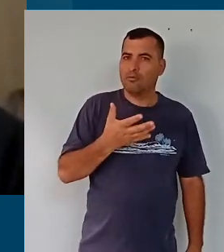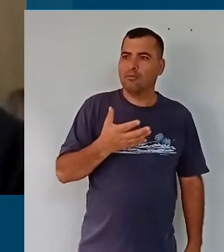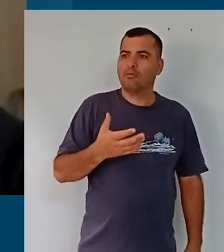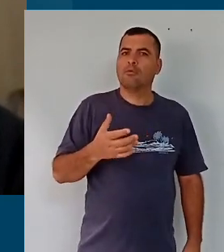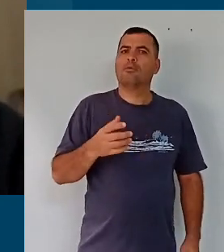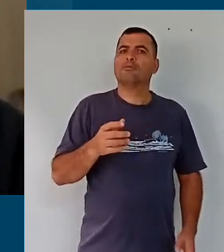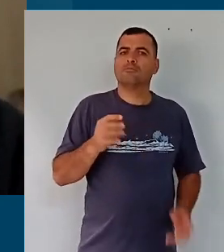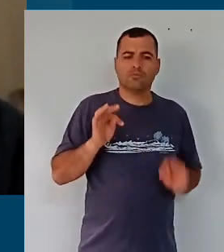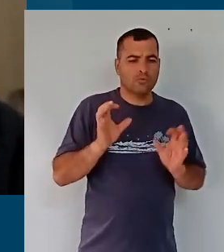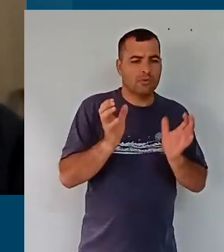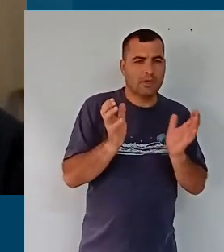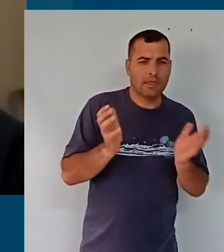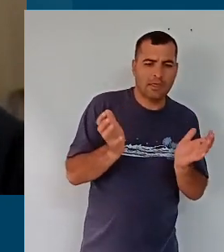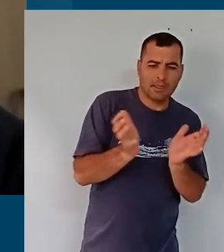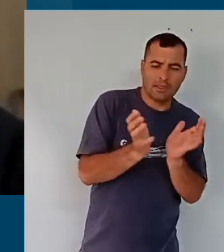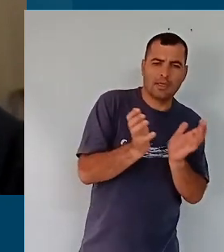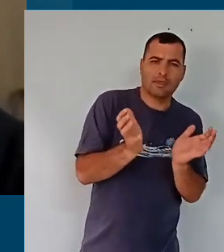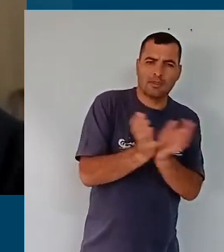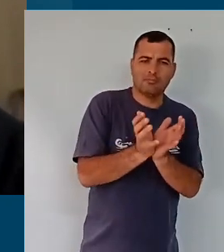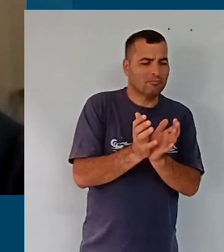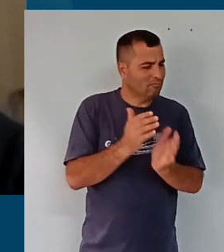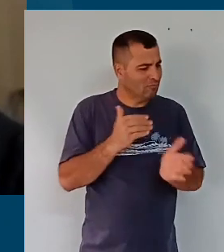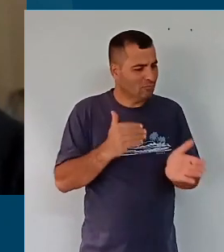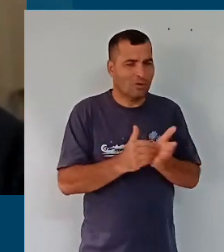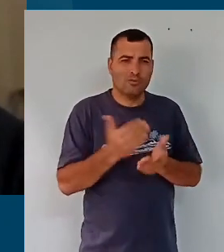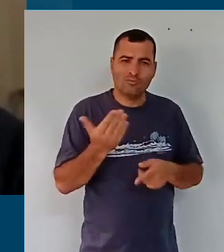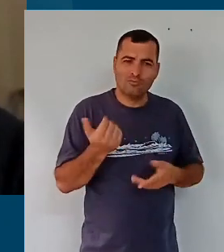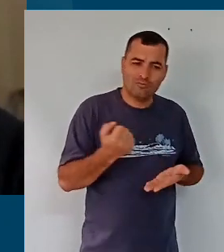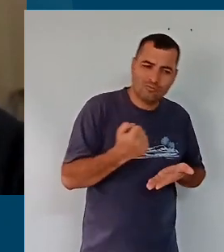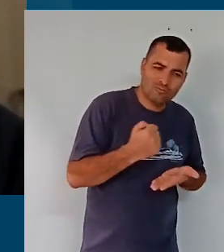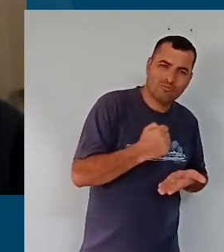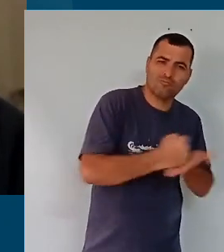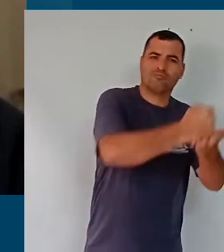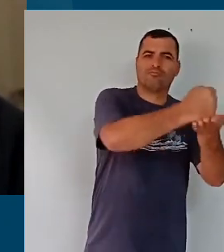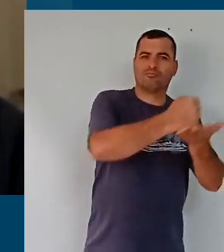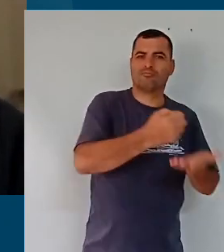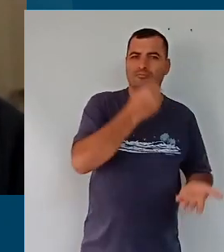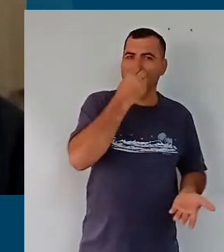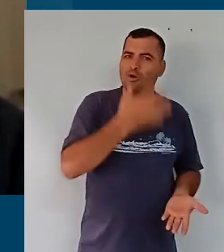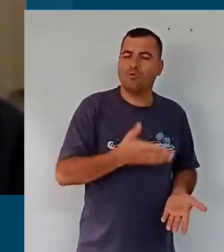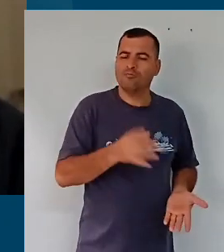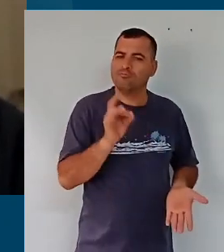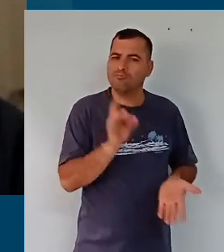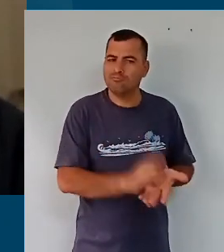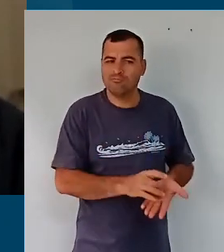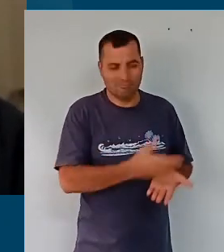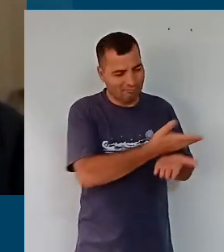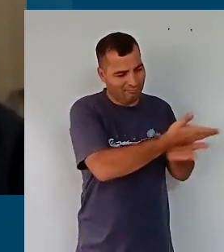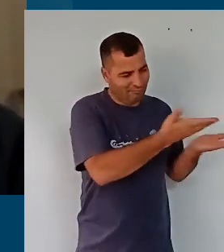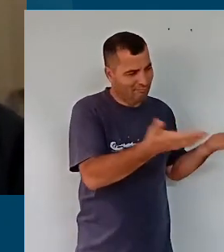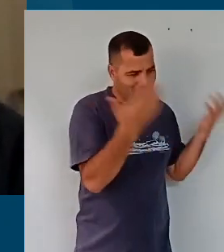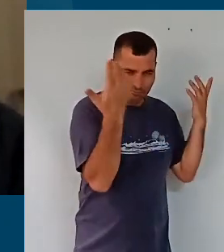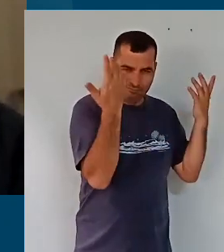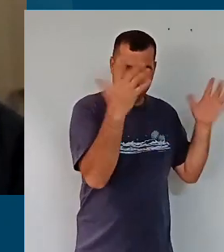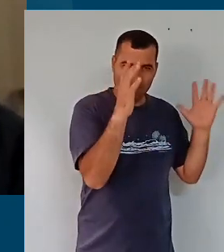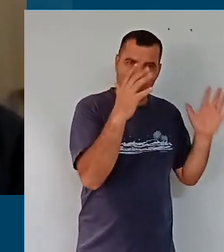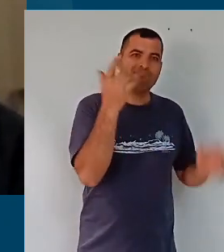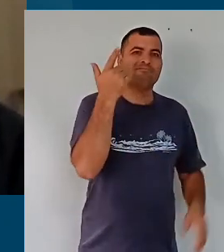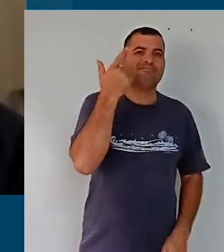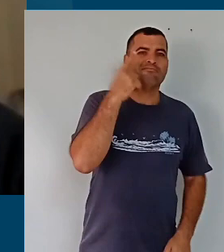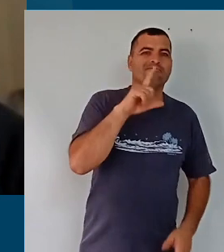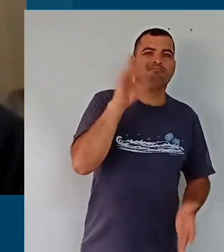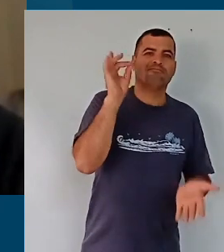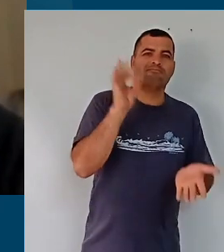nos ajudou a chegar nesse momento. Merecem todo o reconhecimento público porque